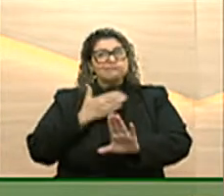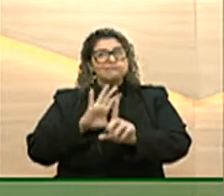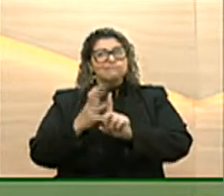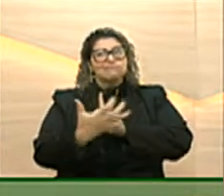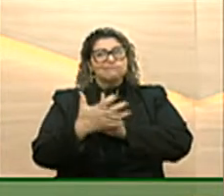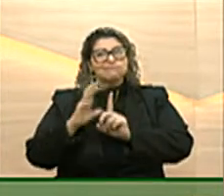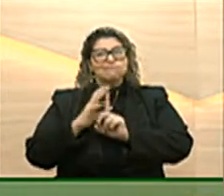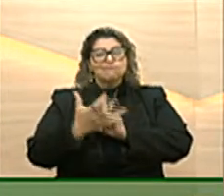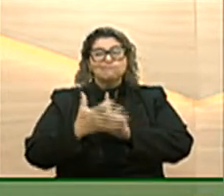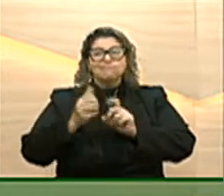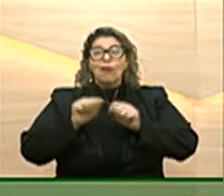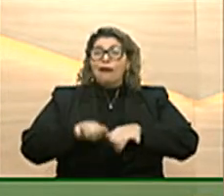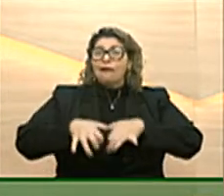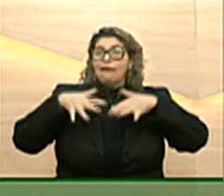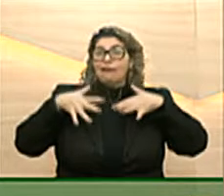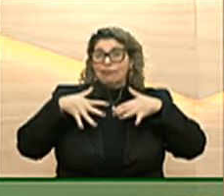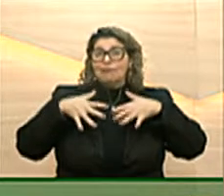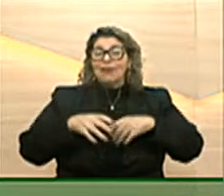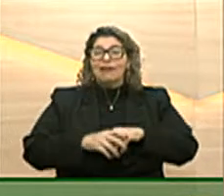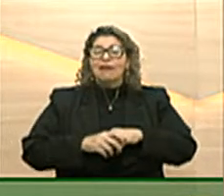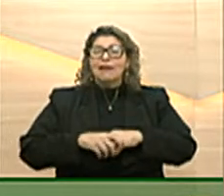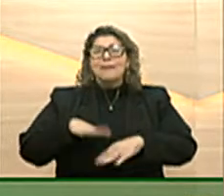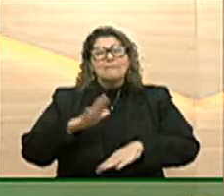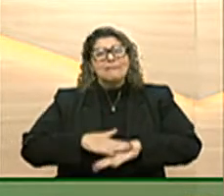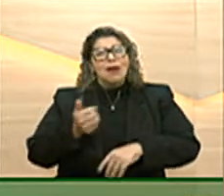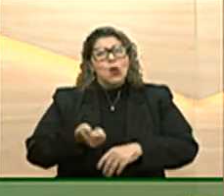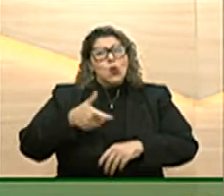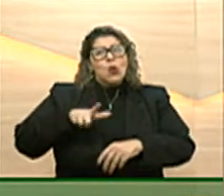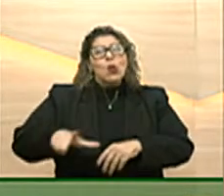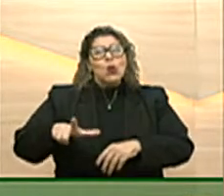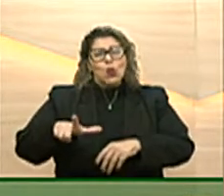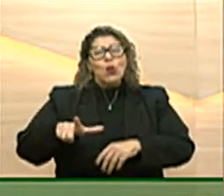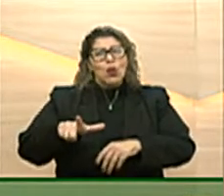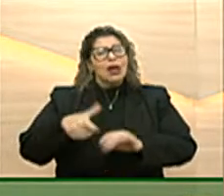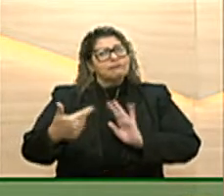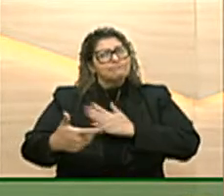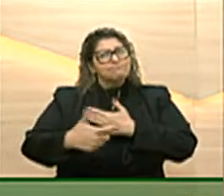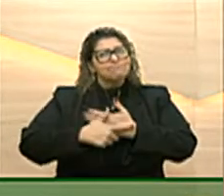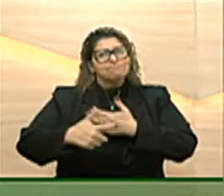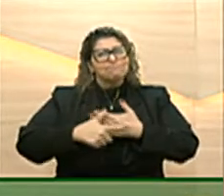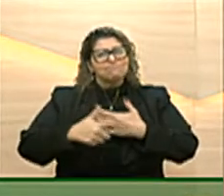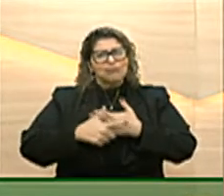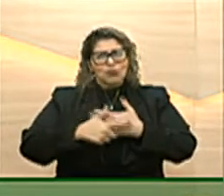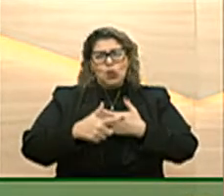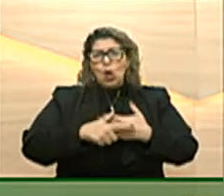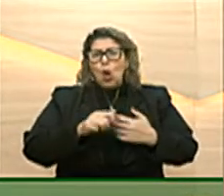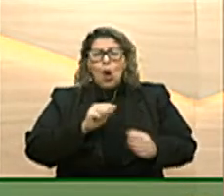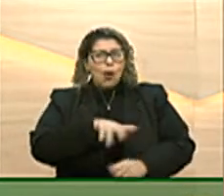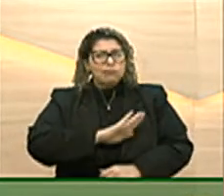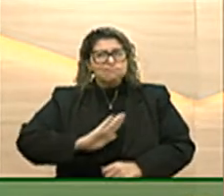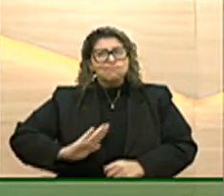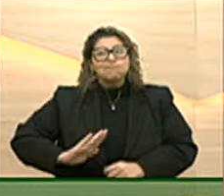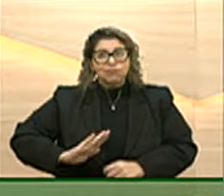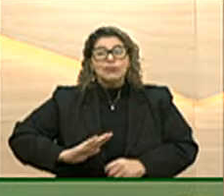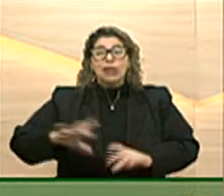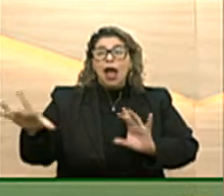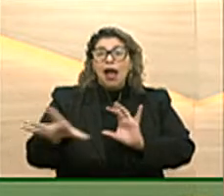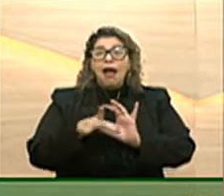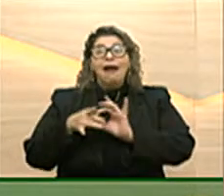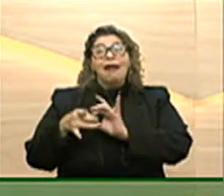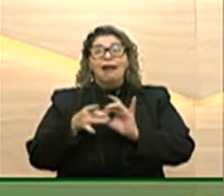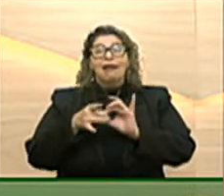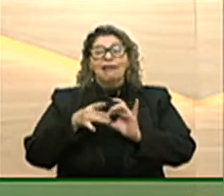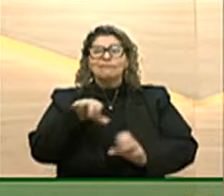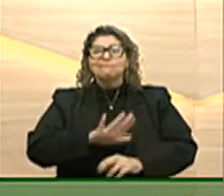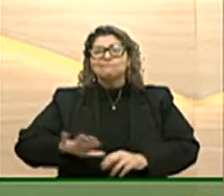social, a Assembleia Legislativa, mais uma vez, cumpre o seu papel como poder de Estado e serve de elo para o